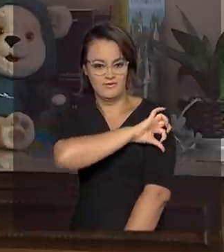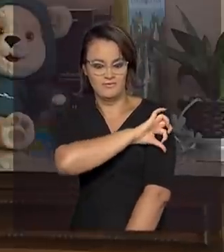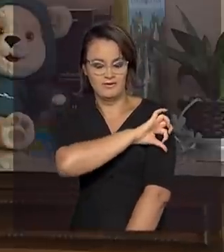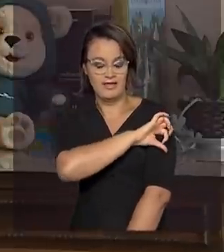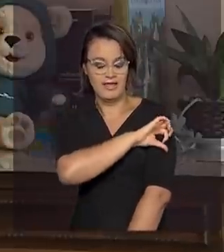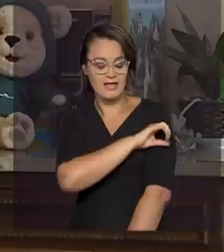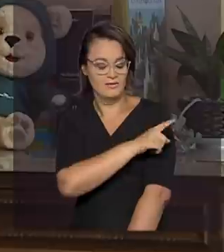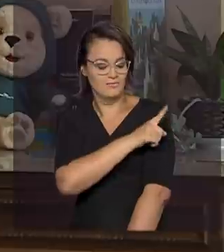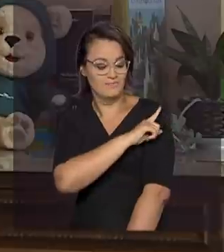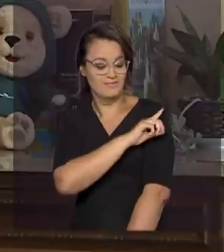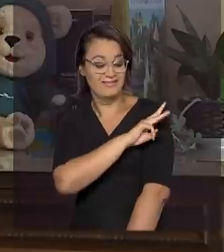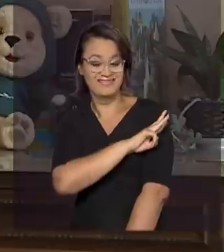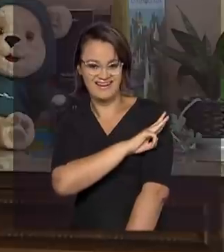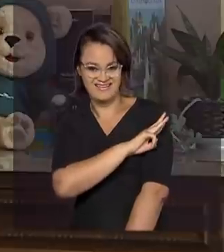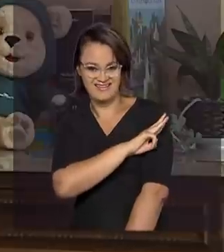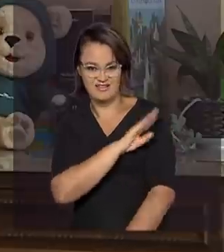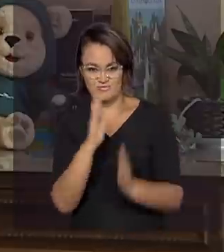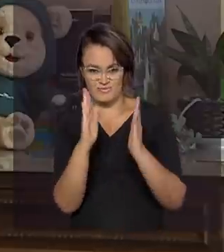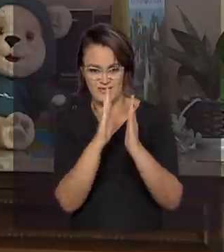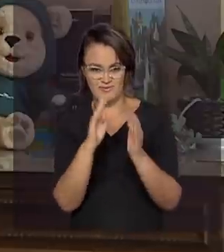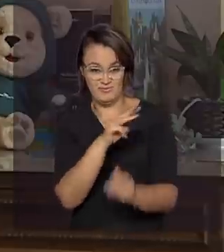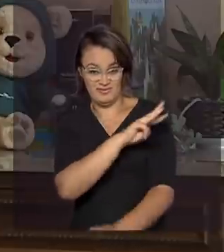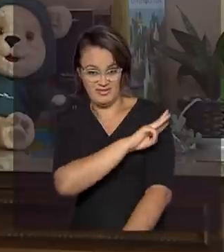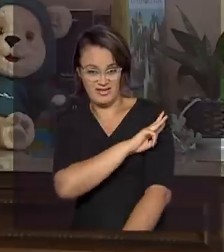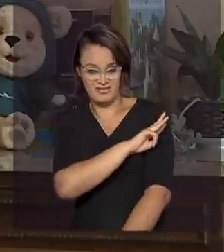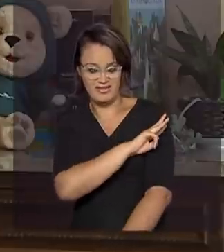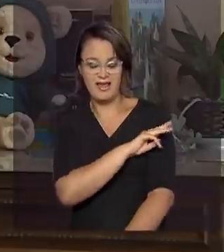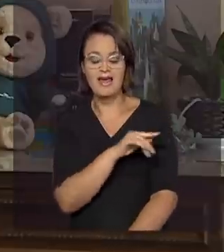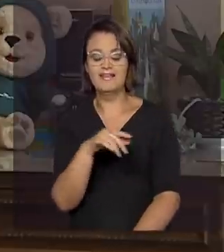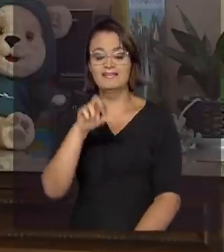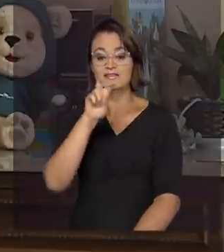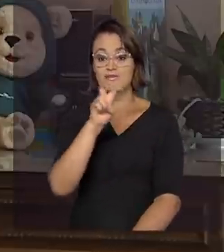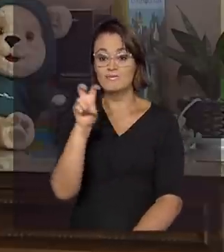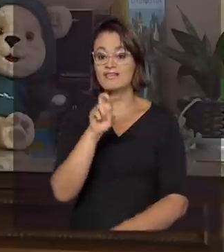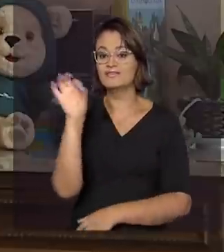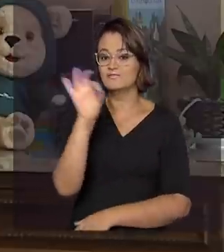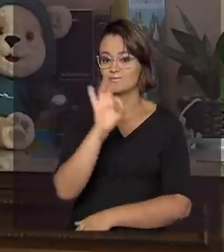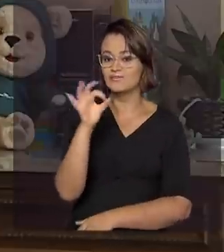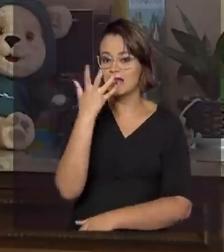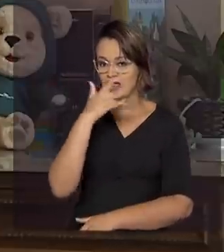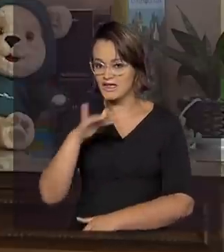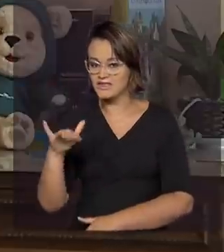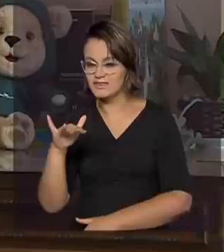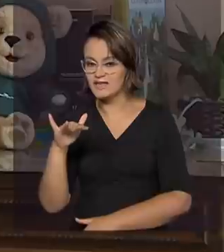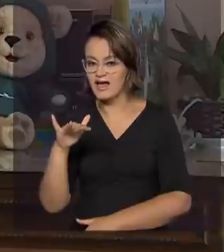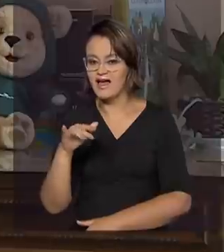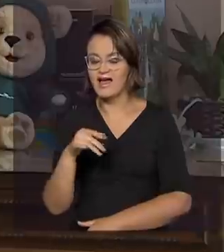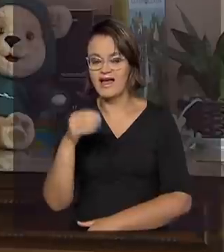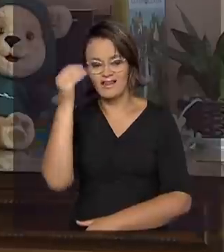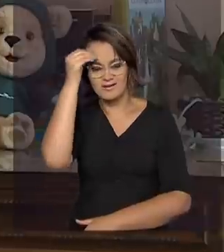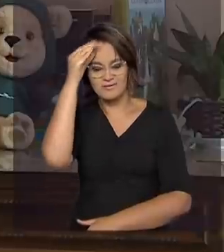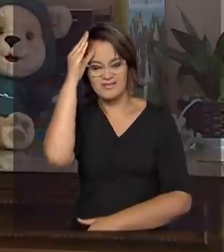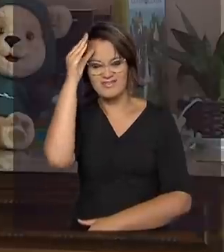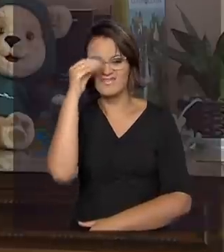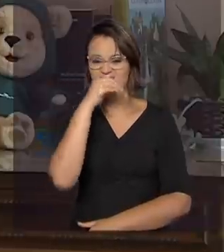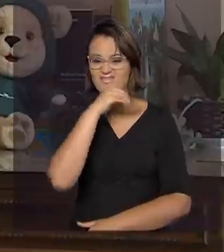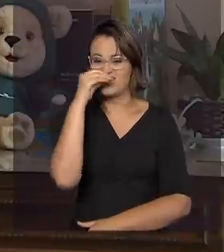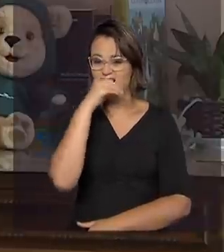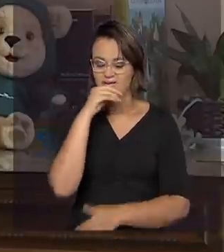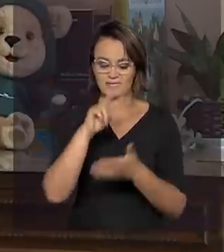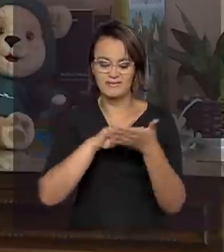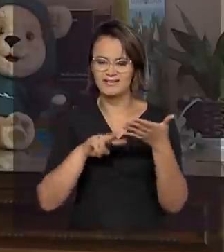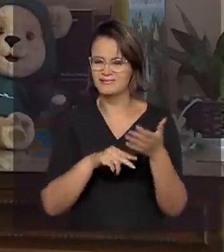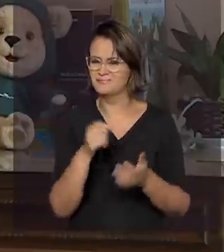do terceiro ano do Ensino Fundamental 1, 55% de nossas crianças têm conhecimento insuficiente em